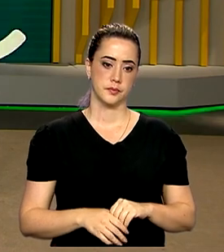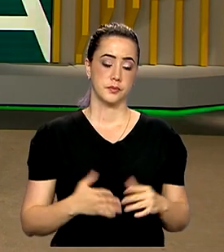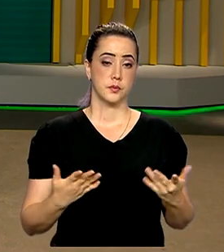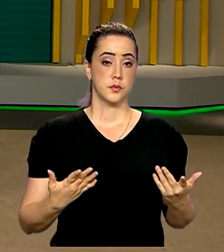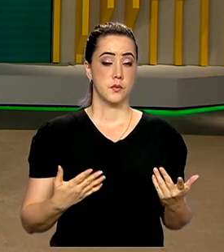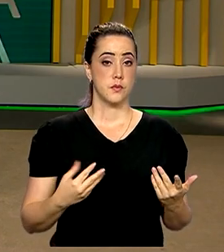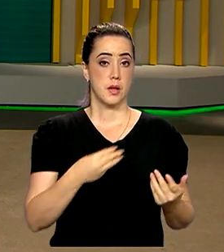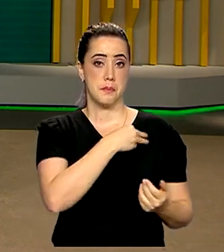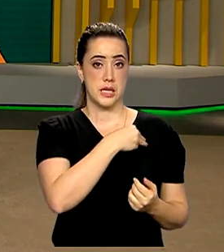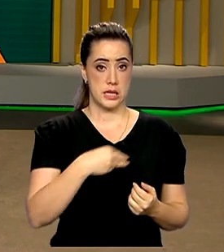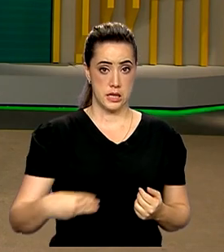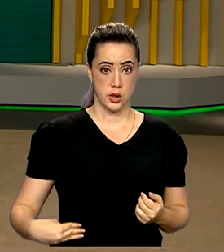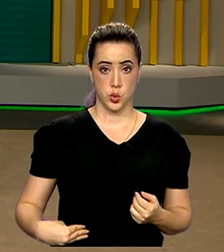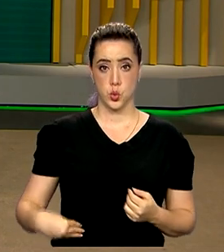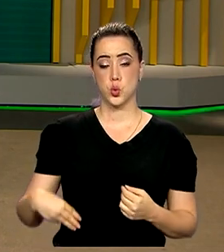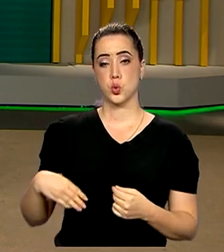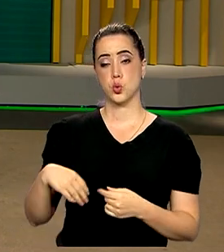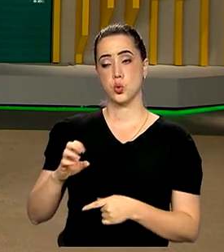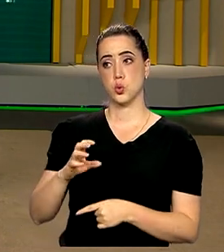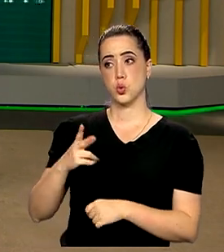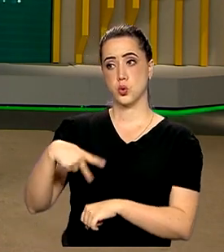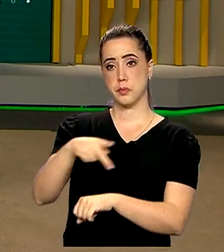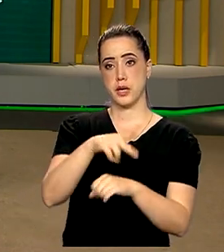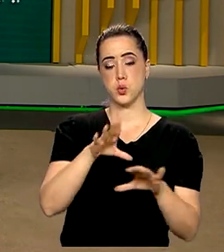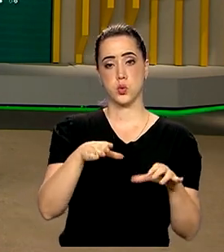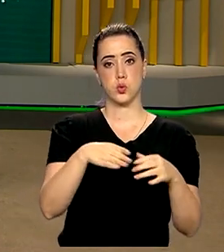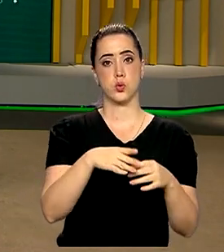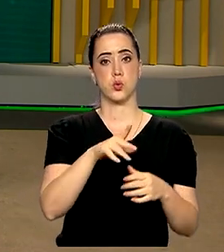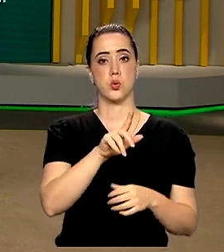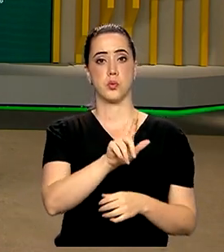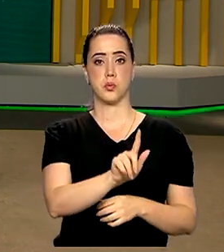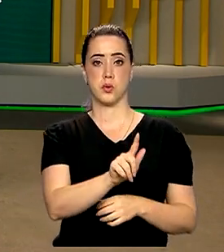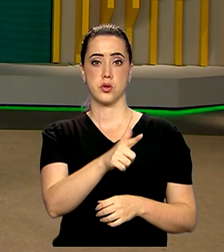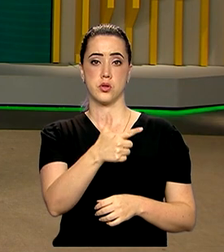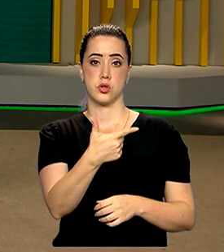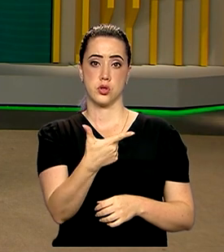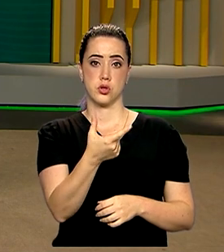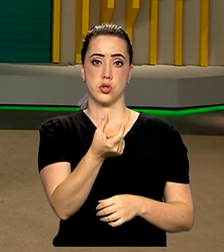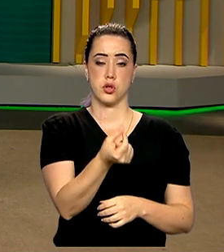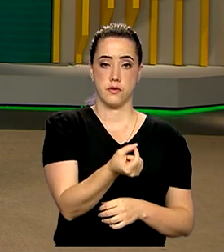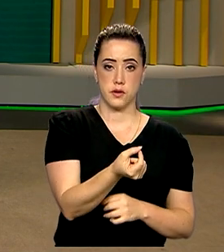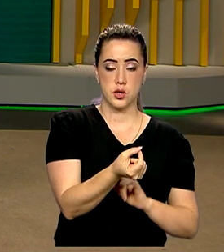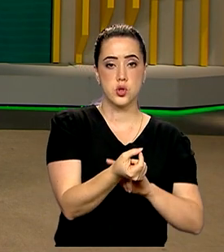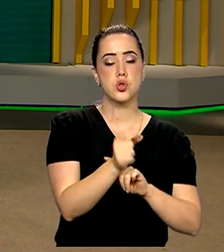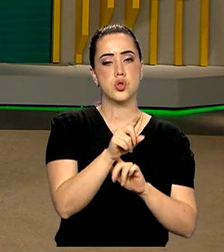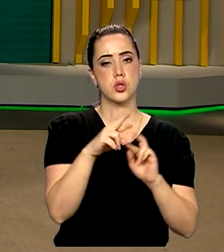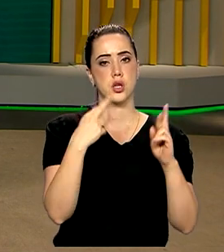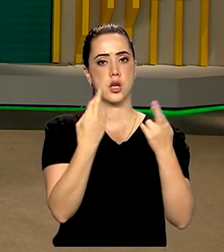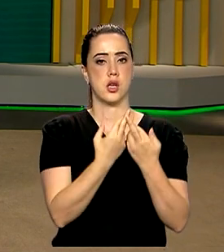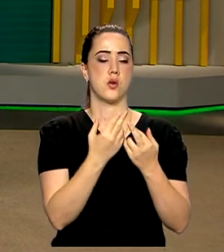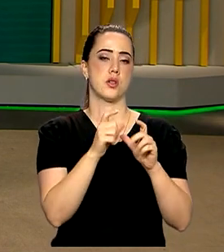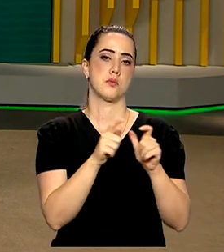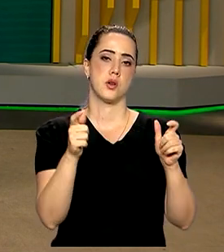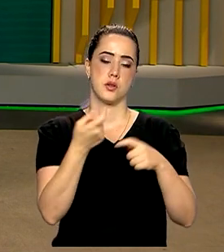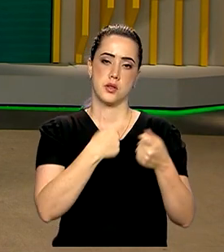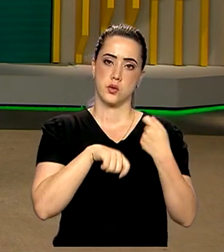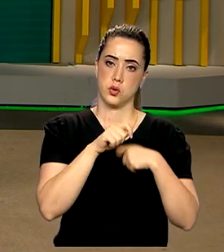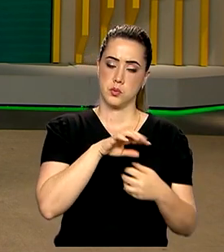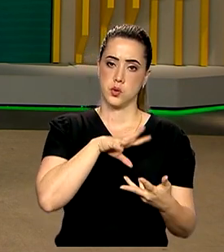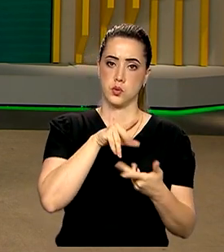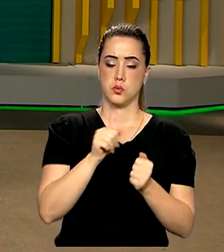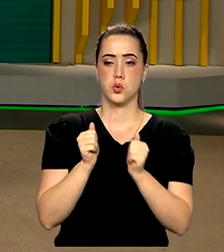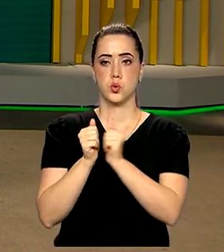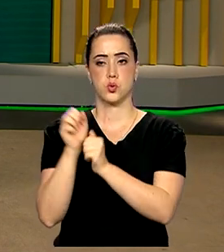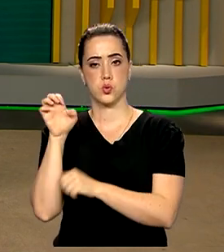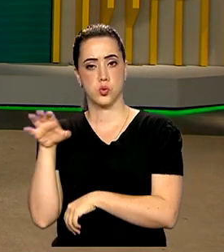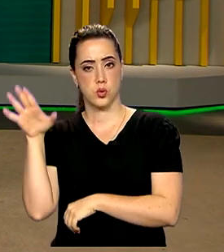Ministros de Estado dos países membros do G20, grupo que reúne as 19 maiores economias do mundo e mais a União Europeia,